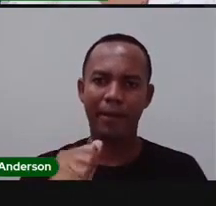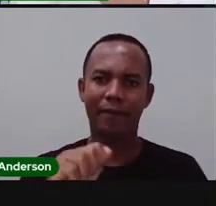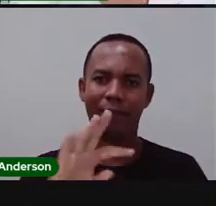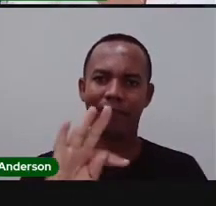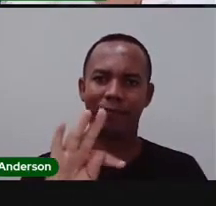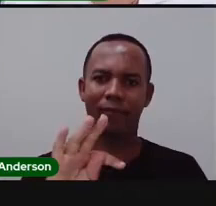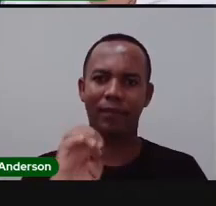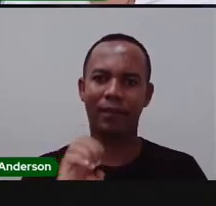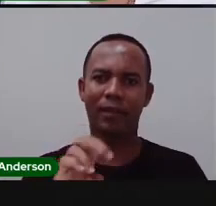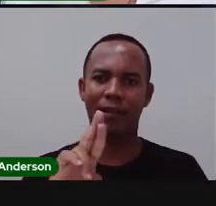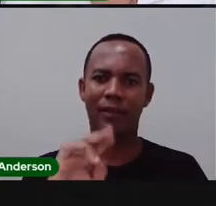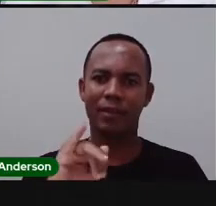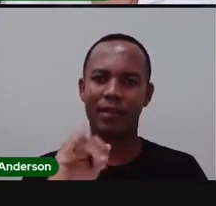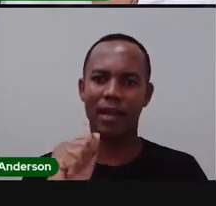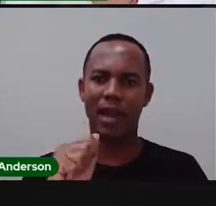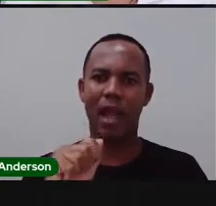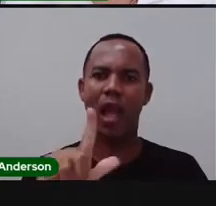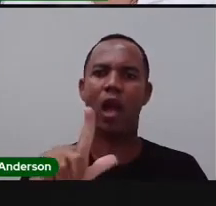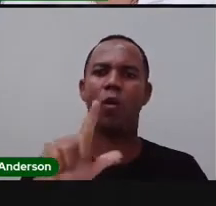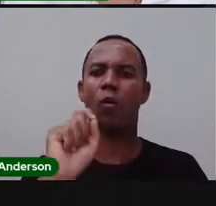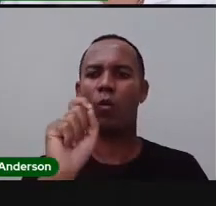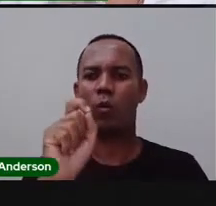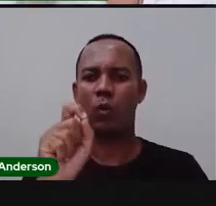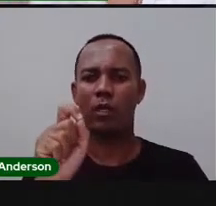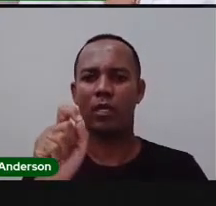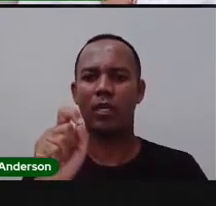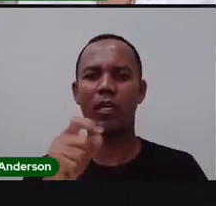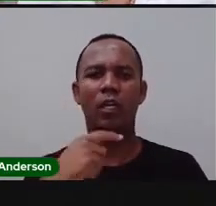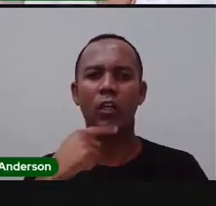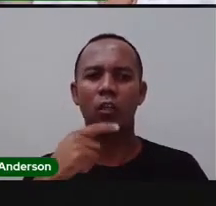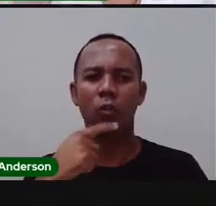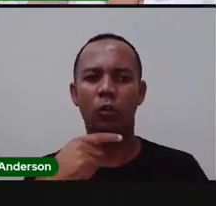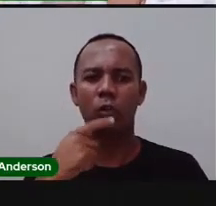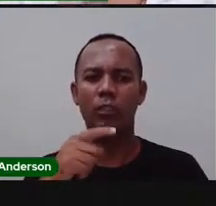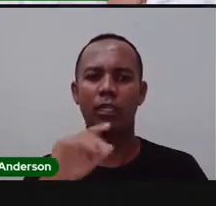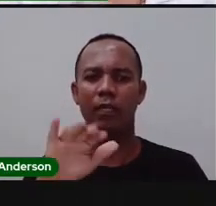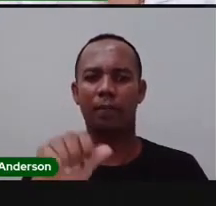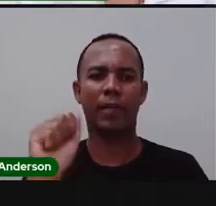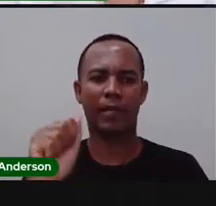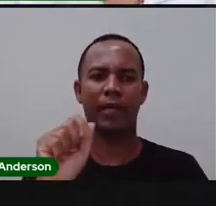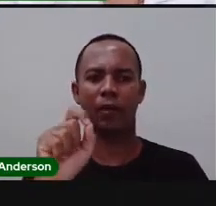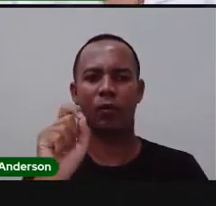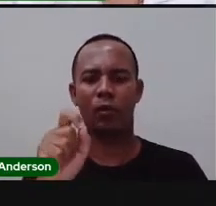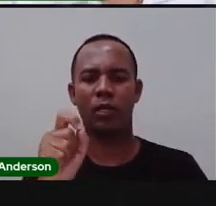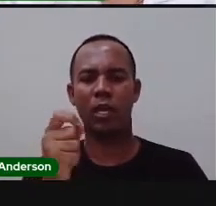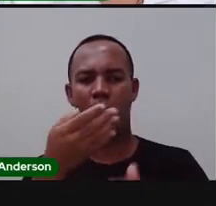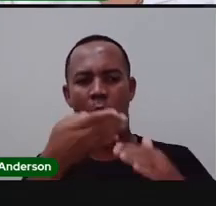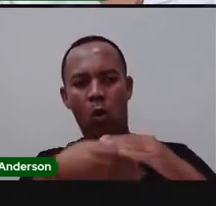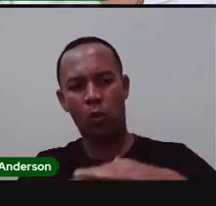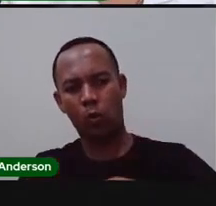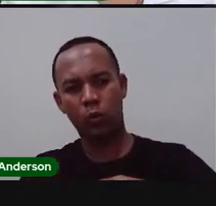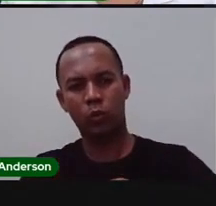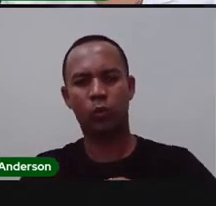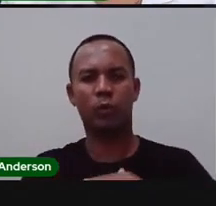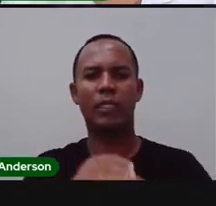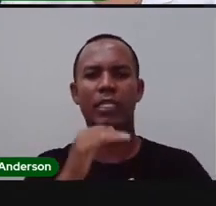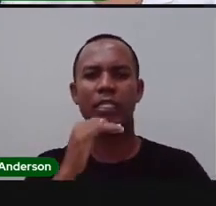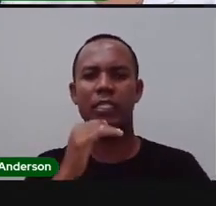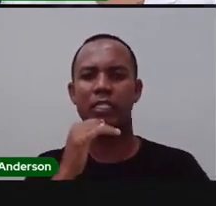hábitos e rituais. Então, hábitos e rituais, eles são o quê?